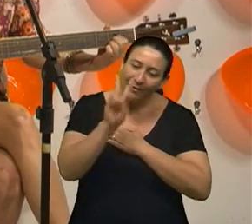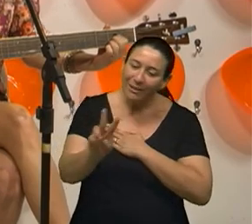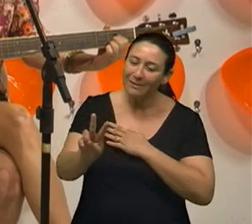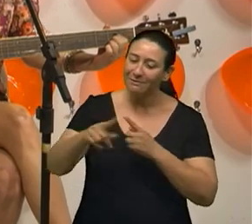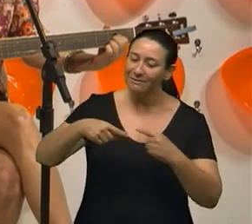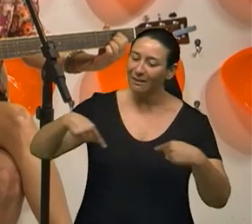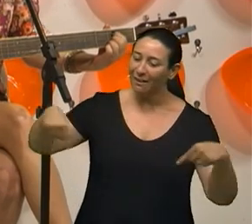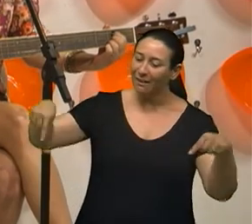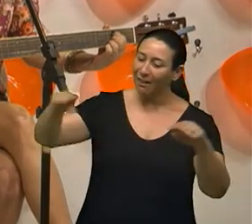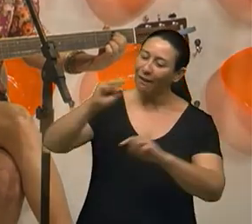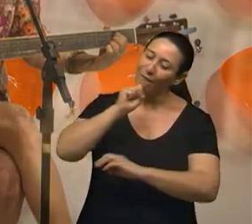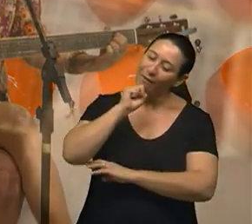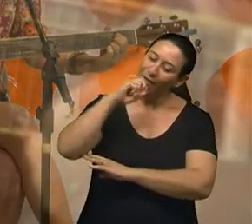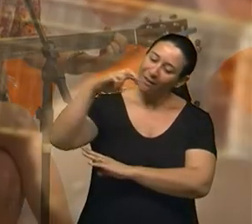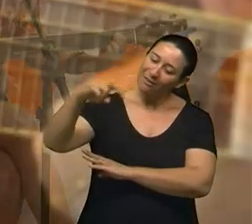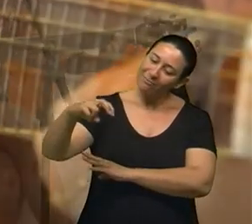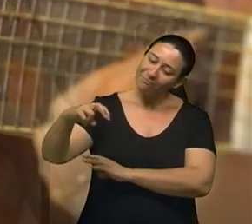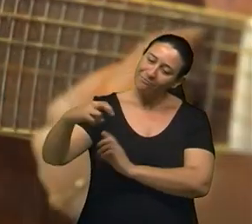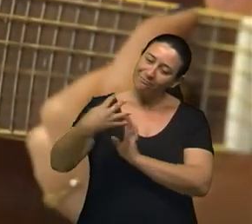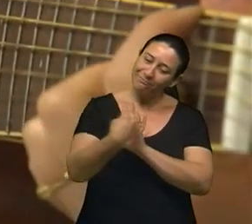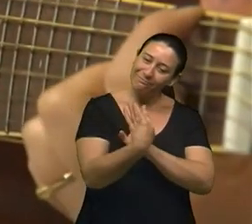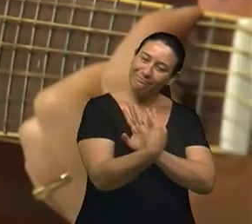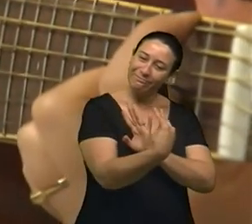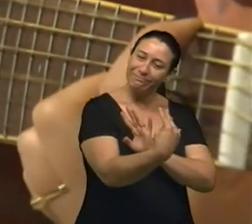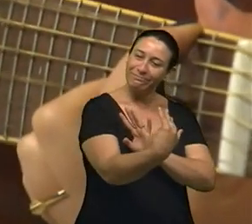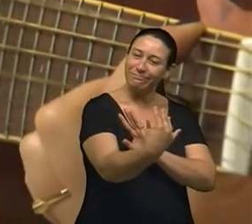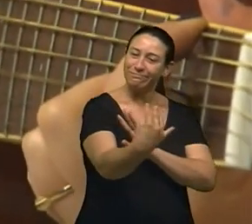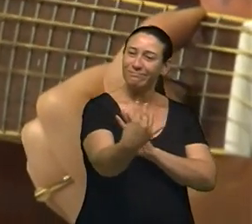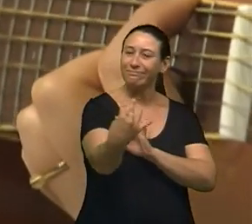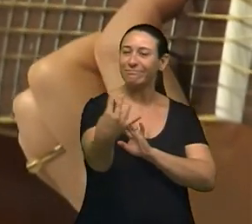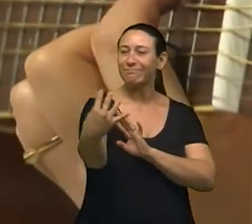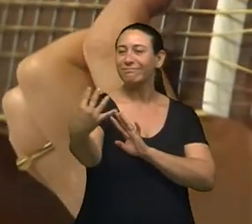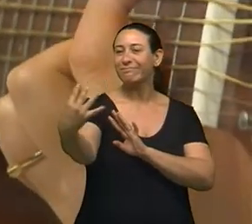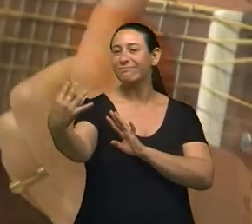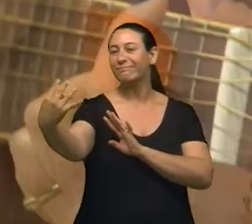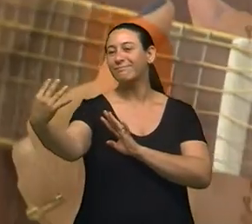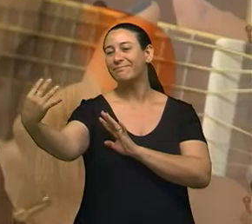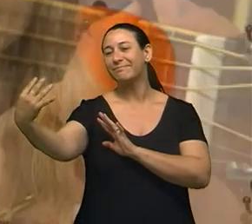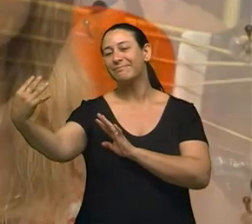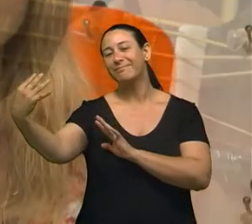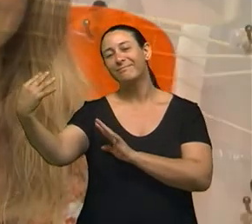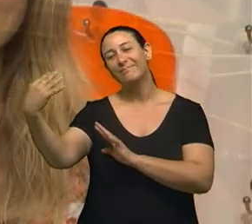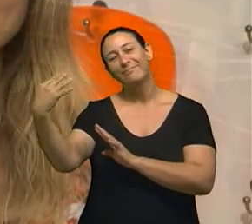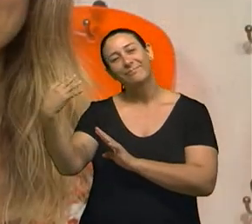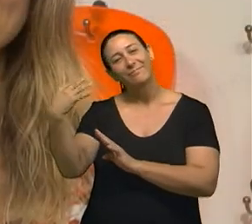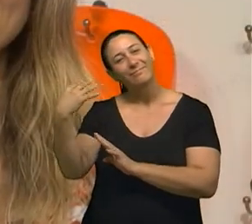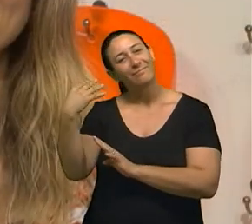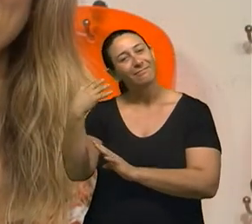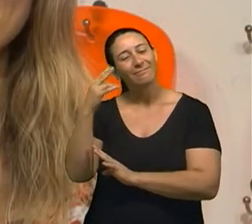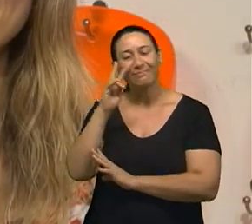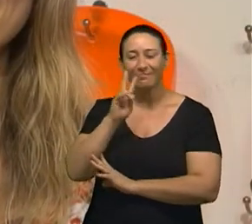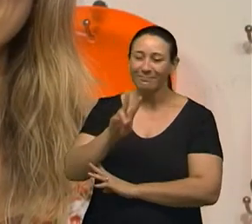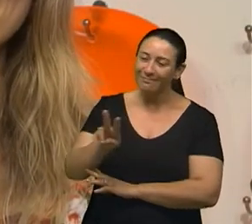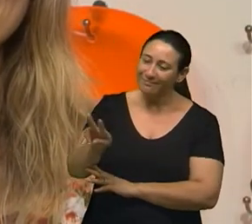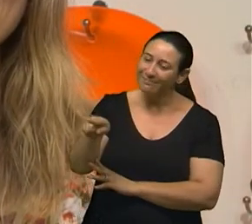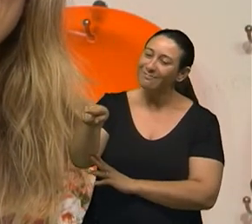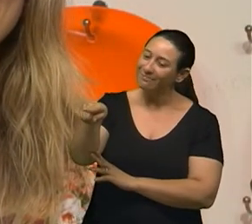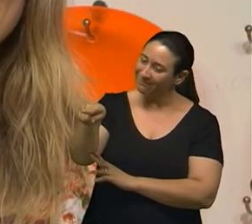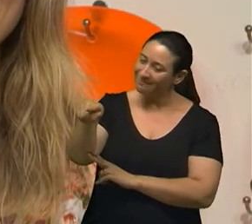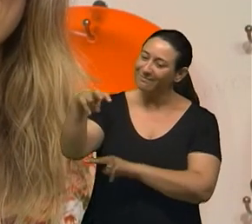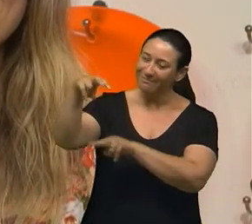Continua cheia Mas tu caberia lá